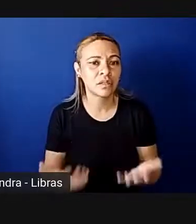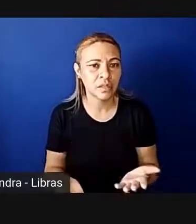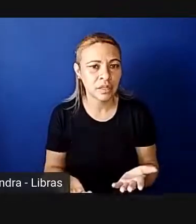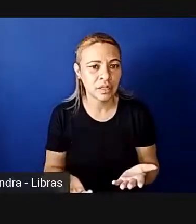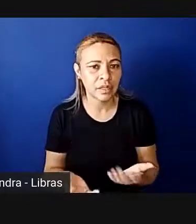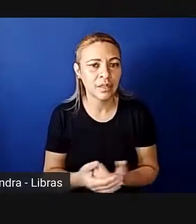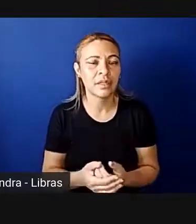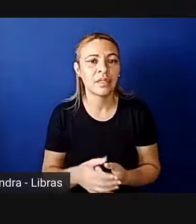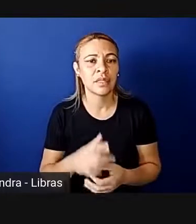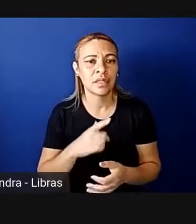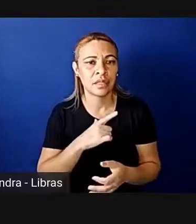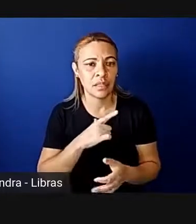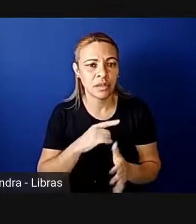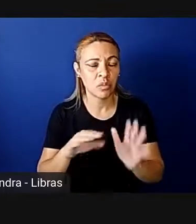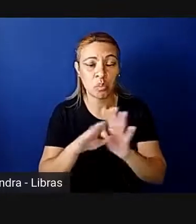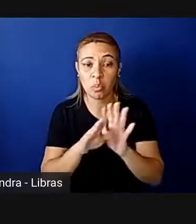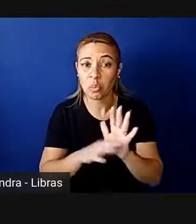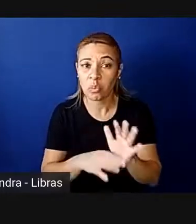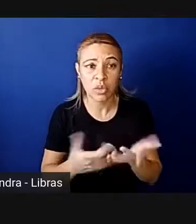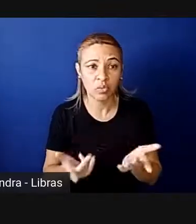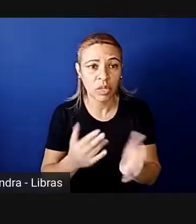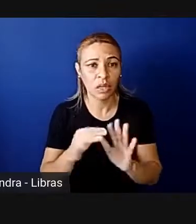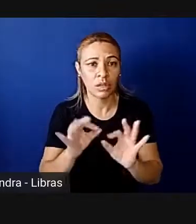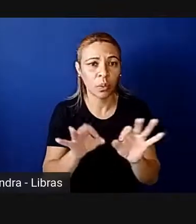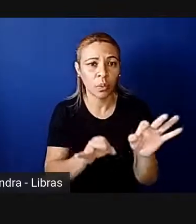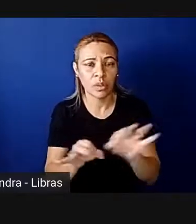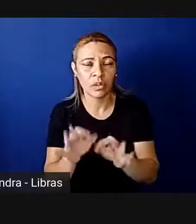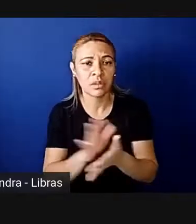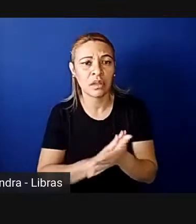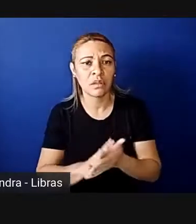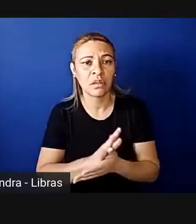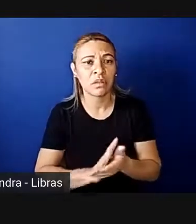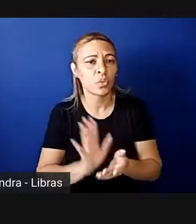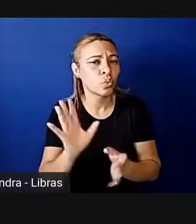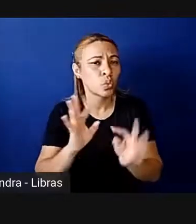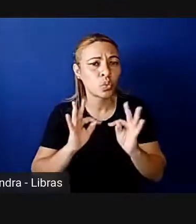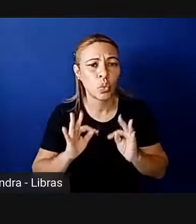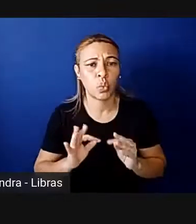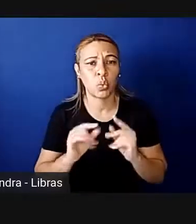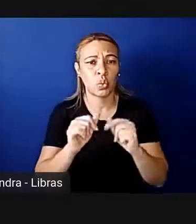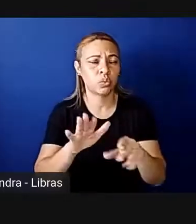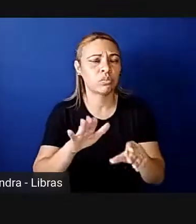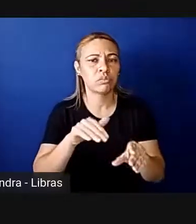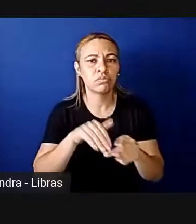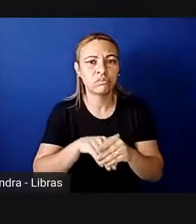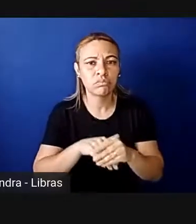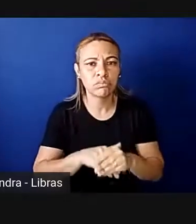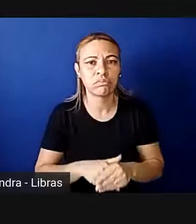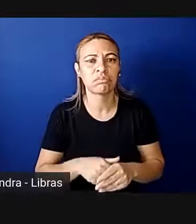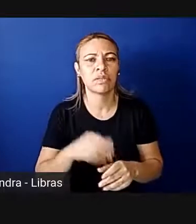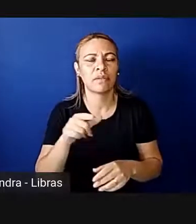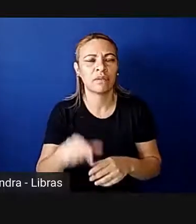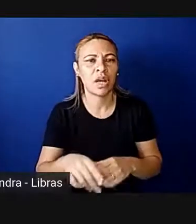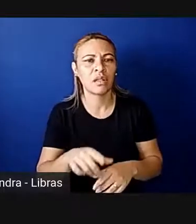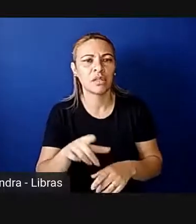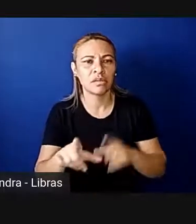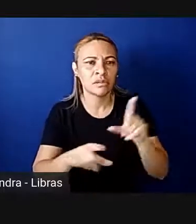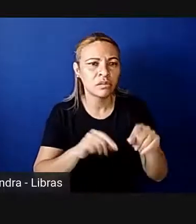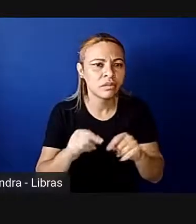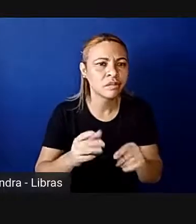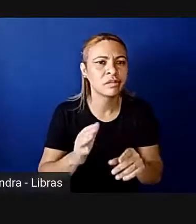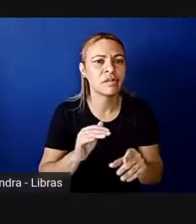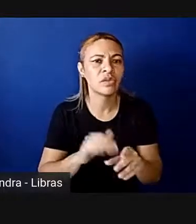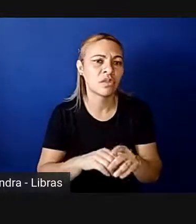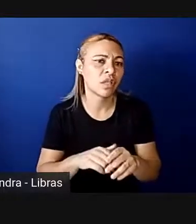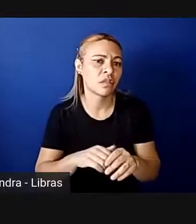uma lista, sem ordem nenhuma, e vão para a eleição todos os candidatos, e vão ser eleitos os